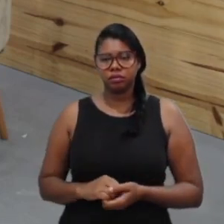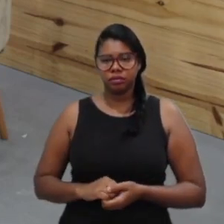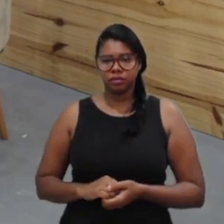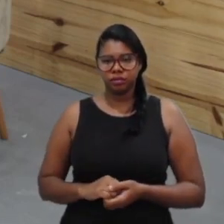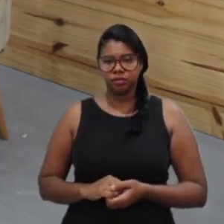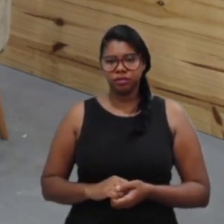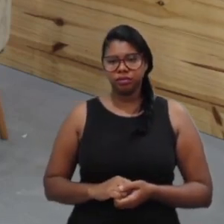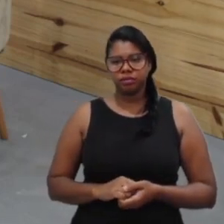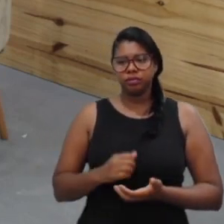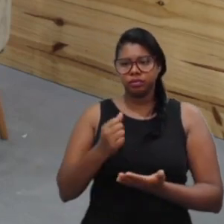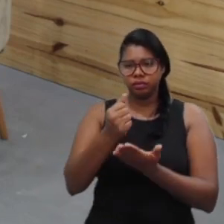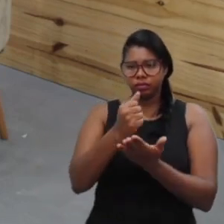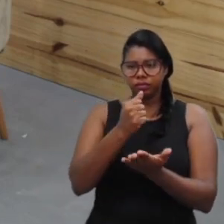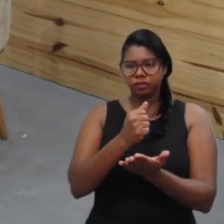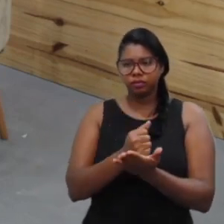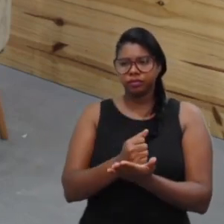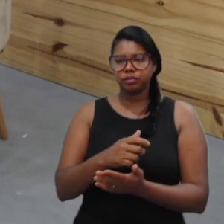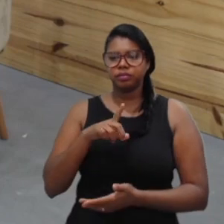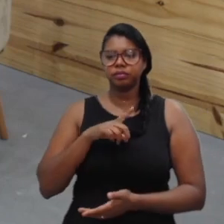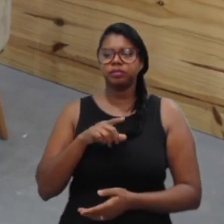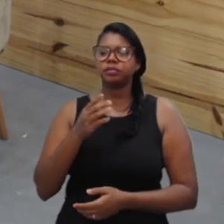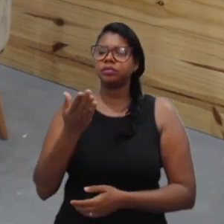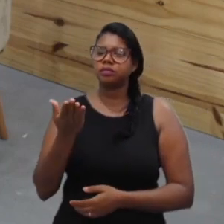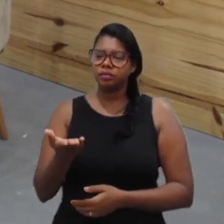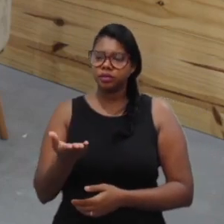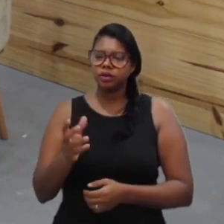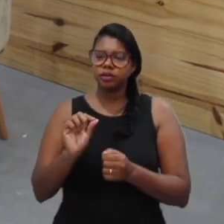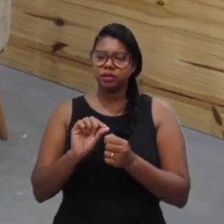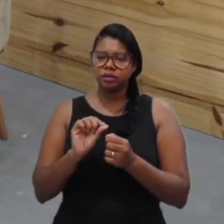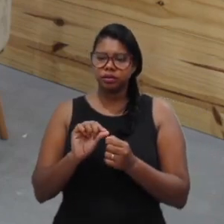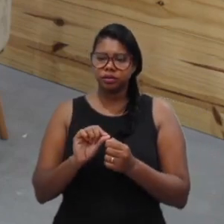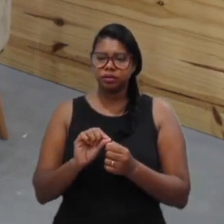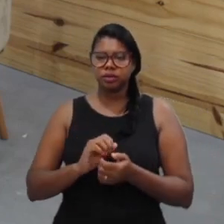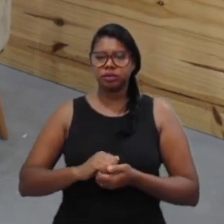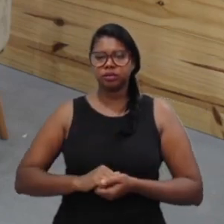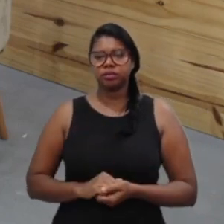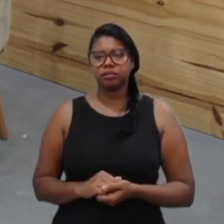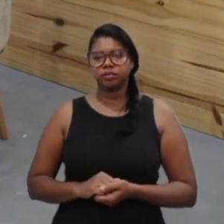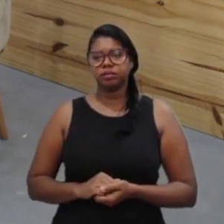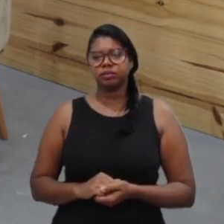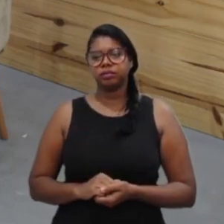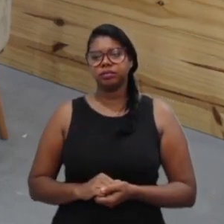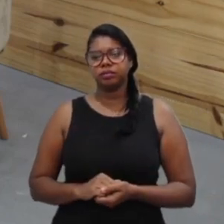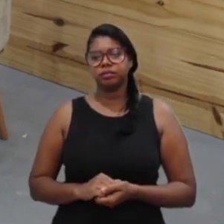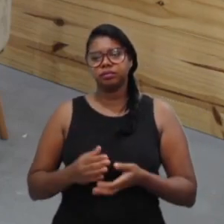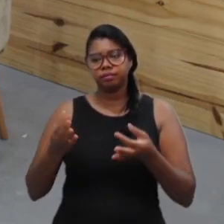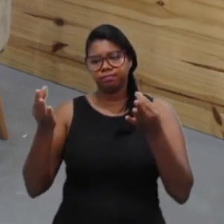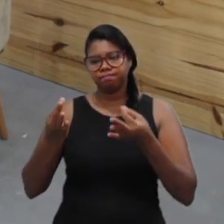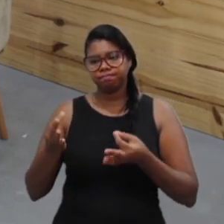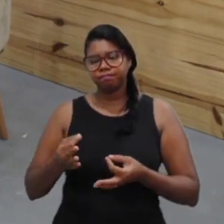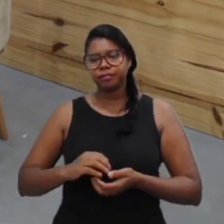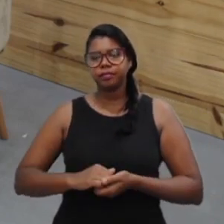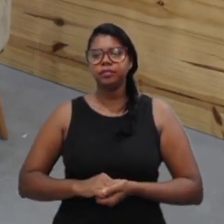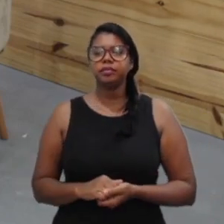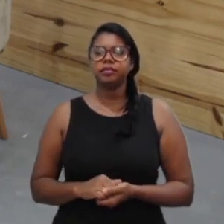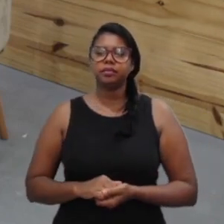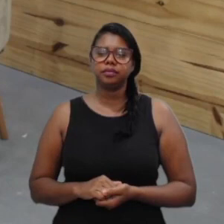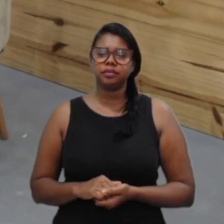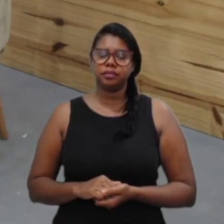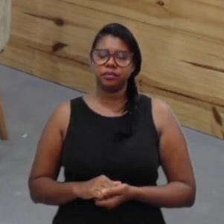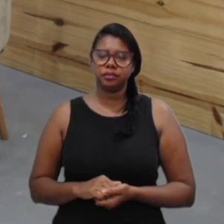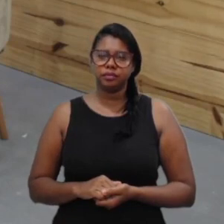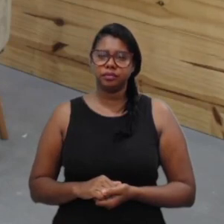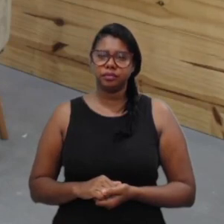documentação, o que você vai fazer a cada situação. Perfeito. Tomar